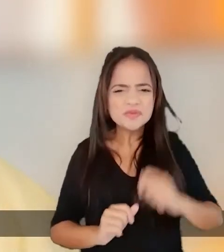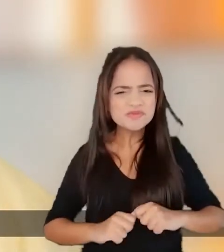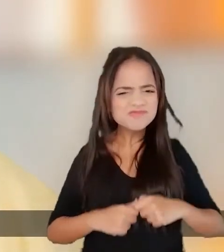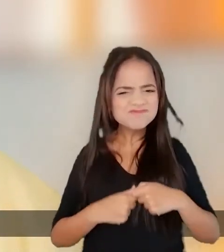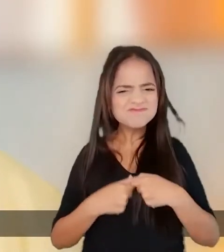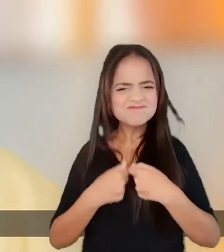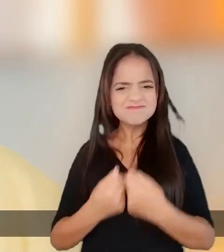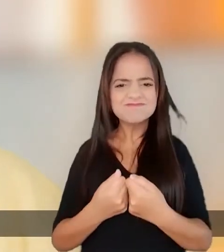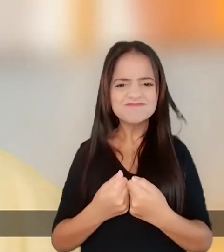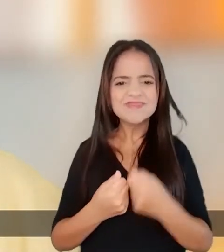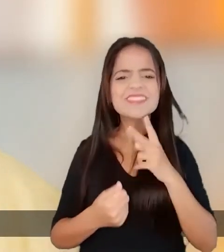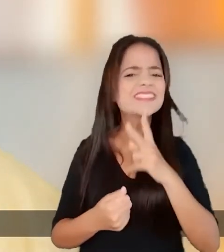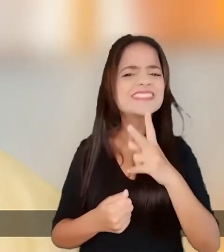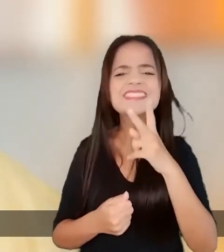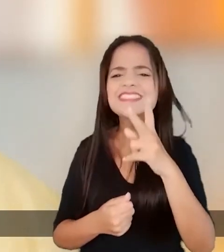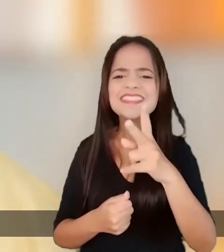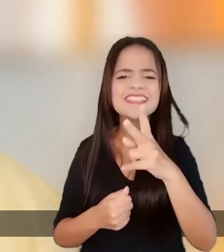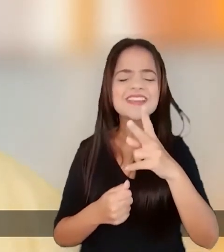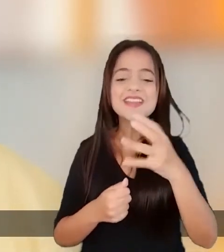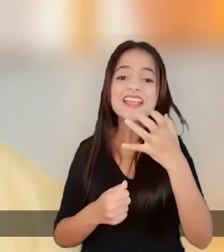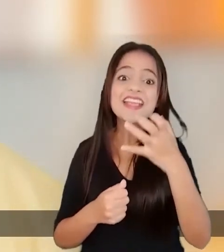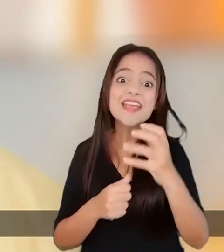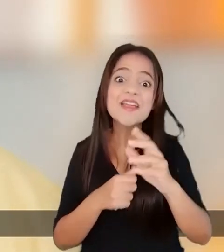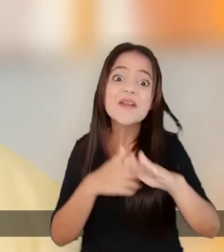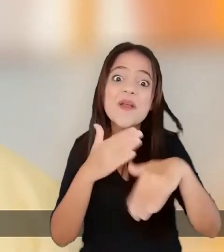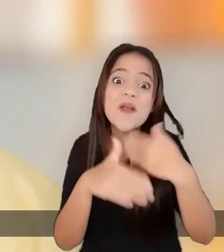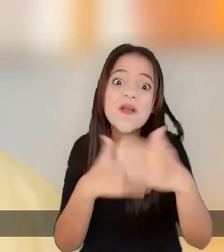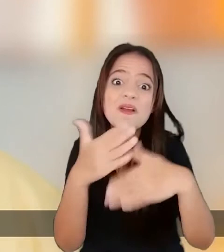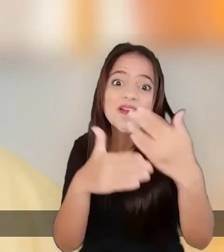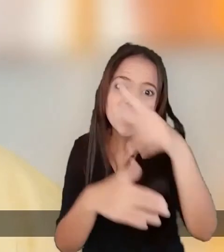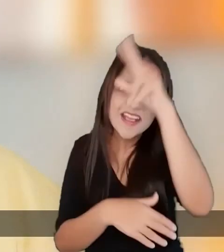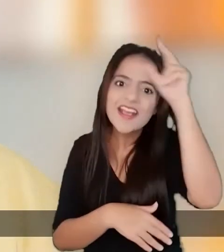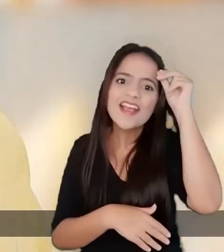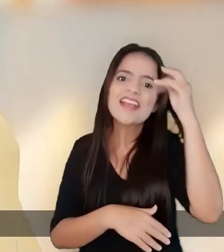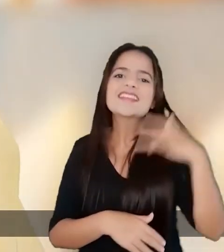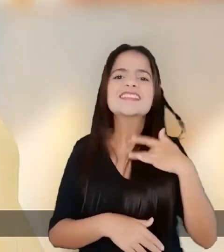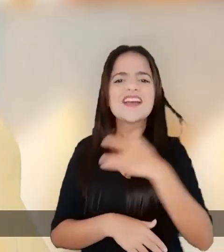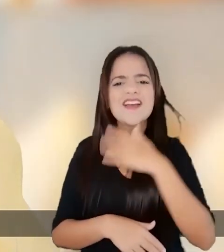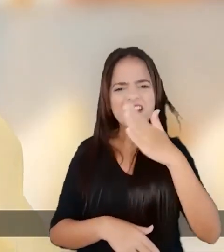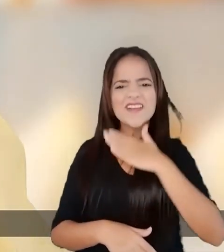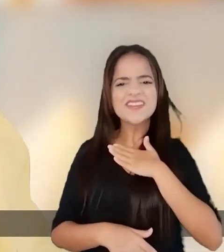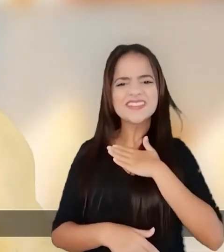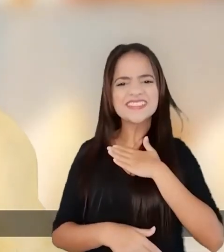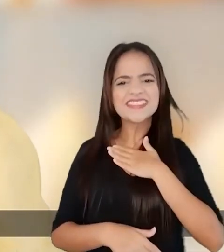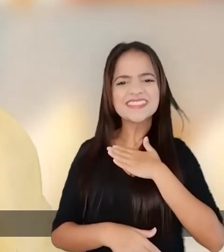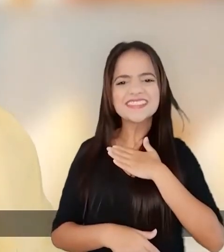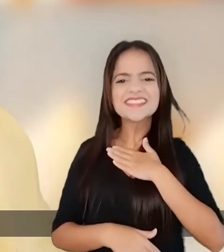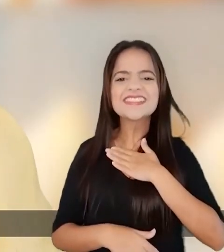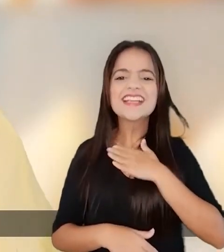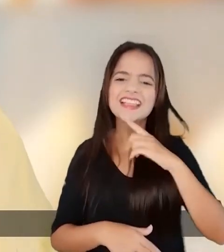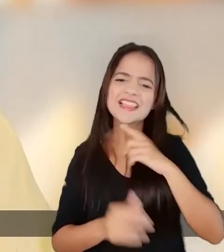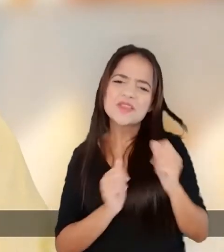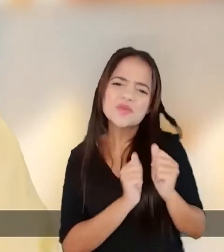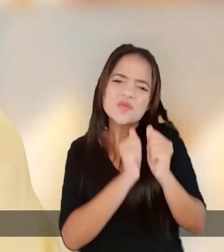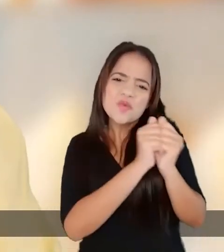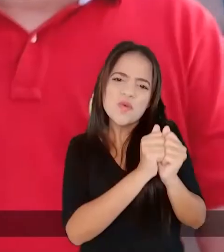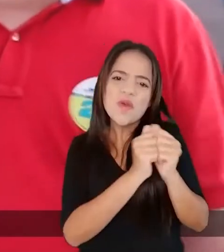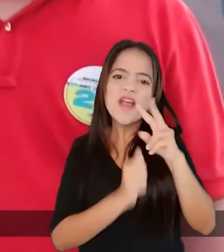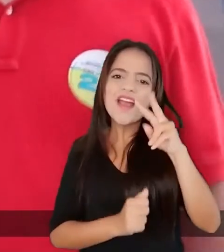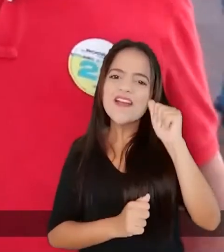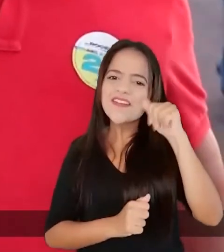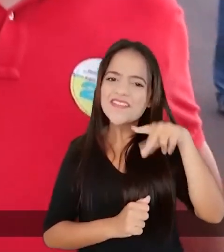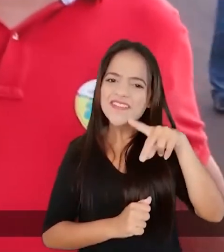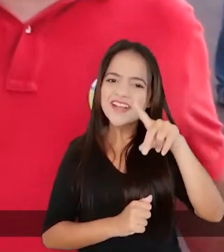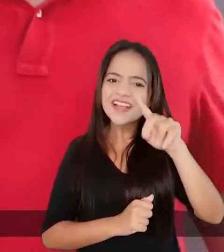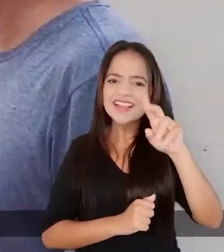Essa dedicação que sempre tive com o meu povo, vou manter como prefeito. Saúde é comigo. E tenho ao meu lado o